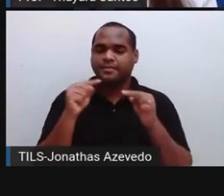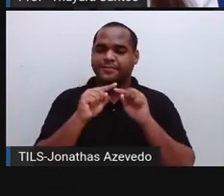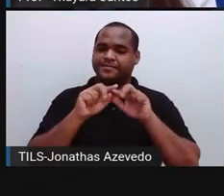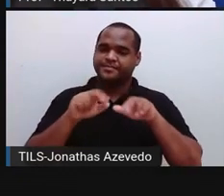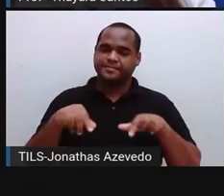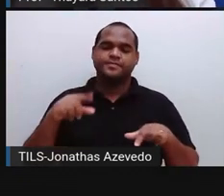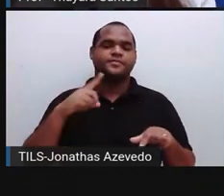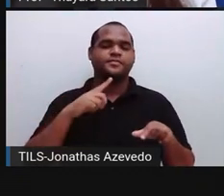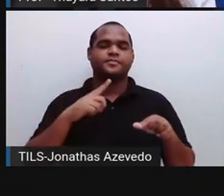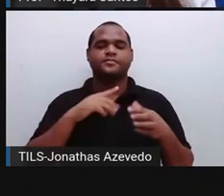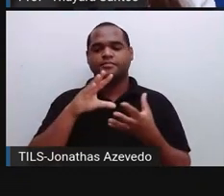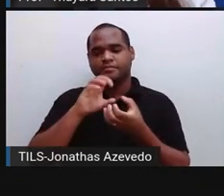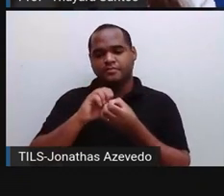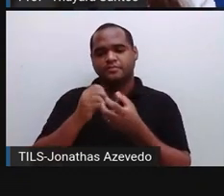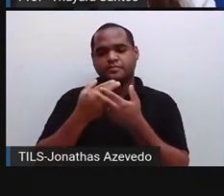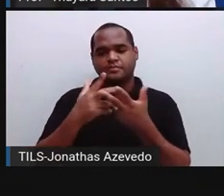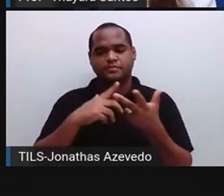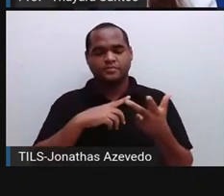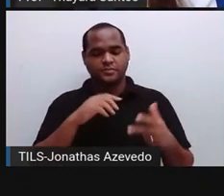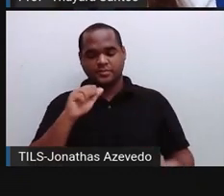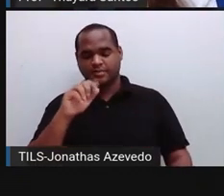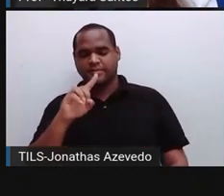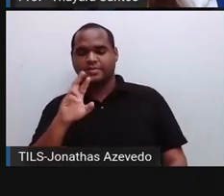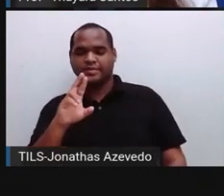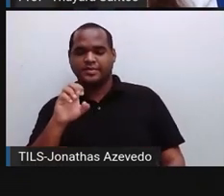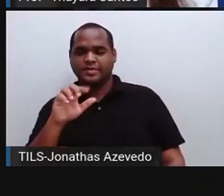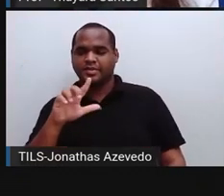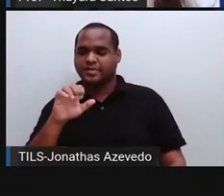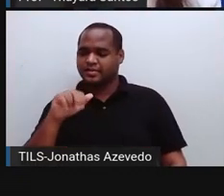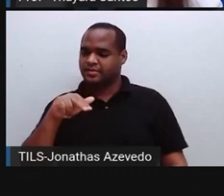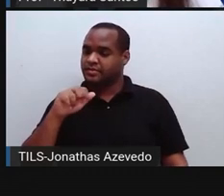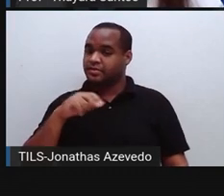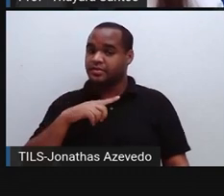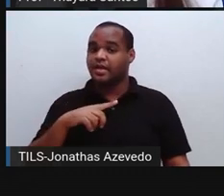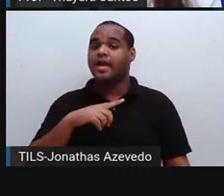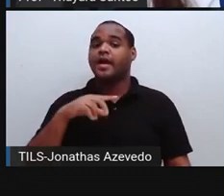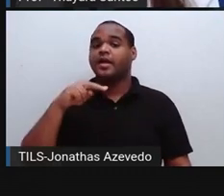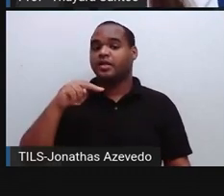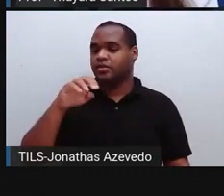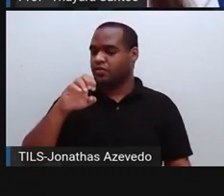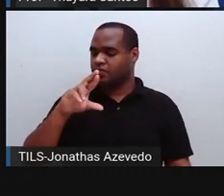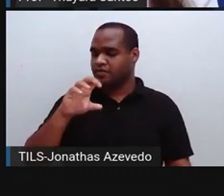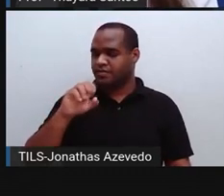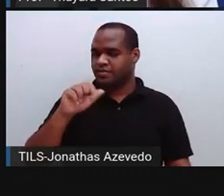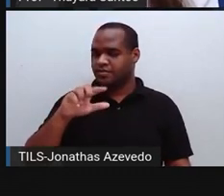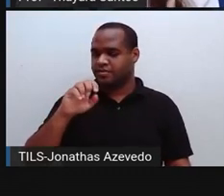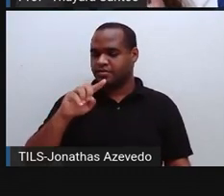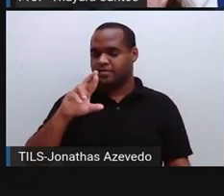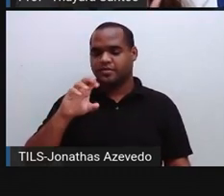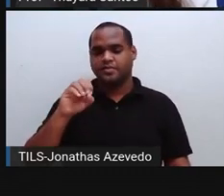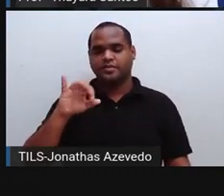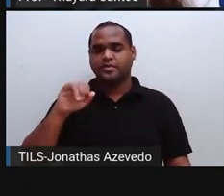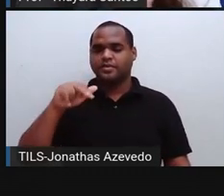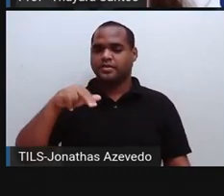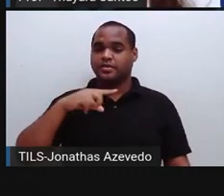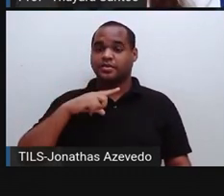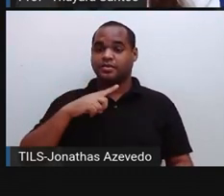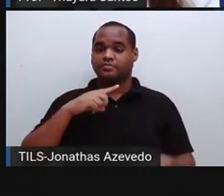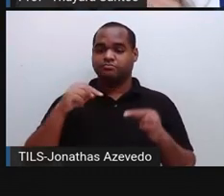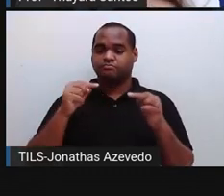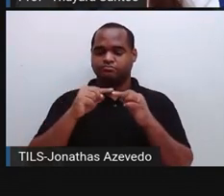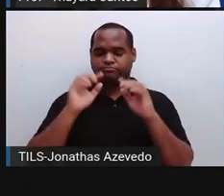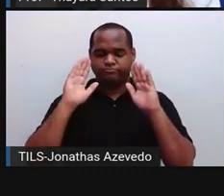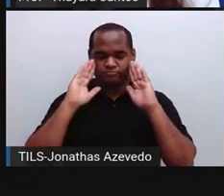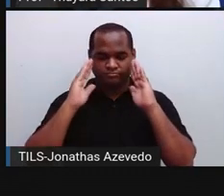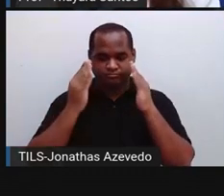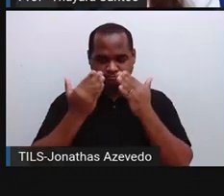tem por causa da adrenalina também. A noradrenalina é um neurotransmissor que ele permite a concentração